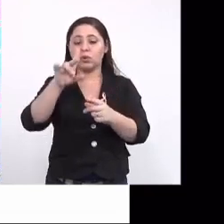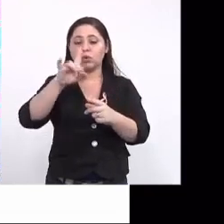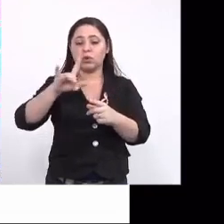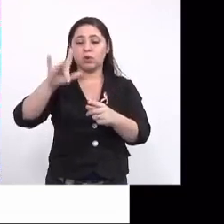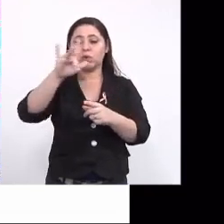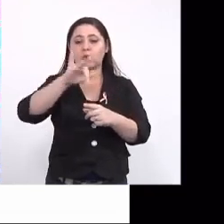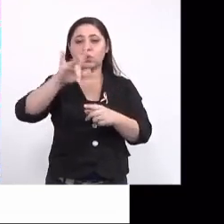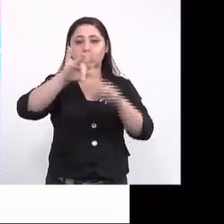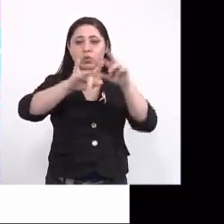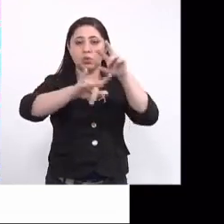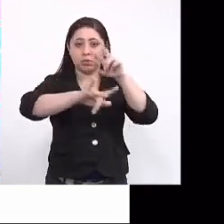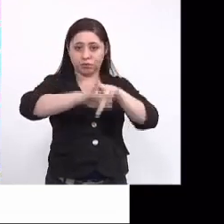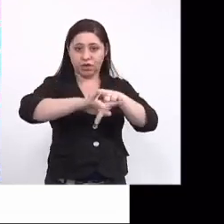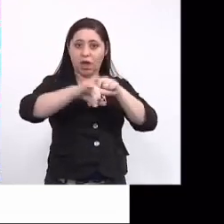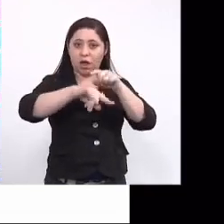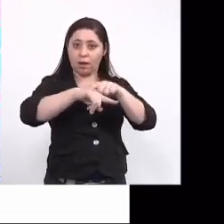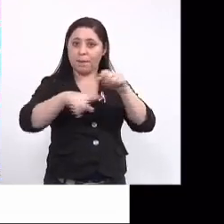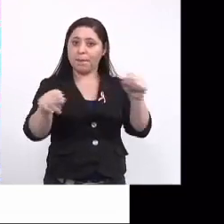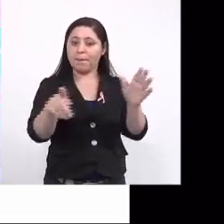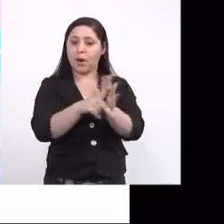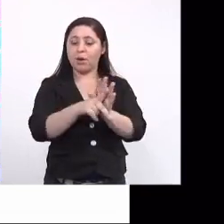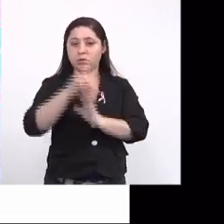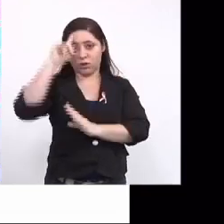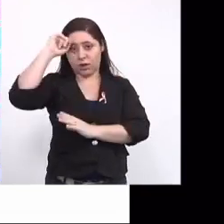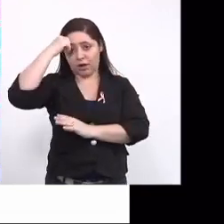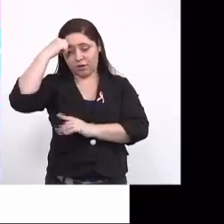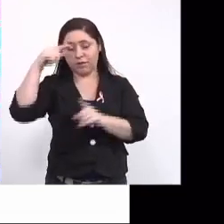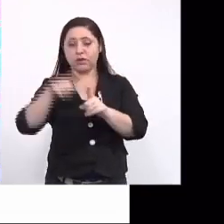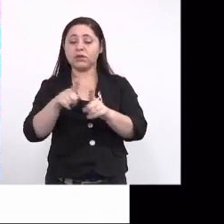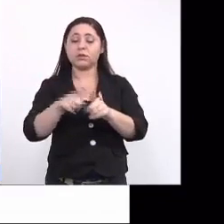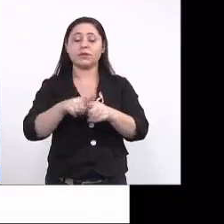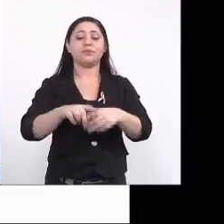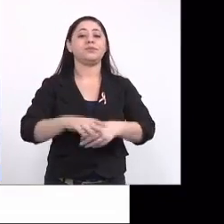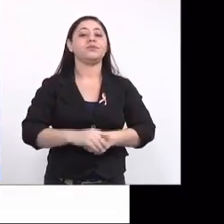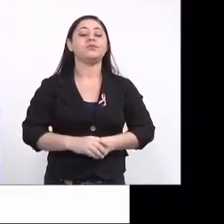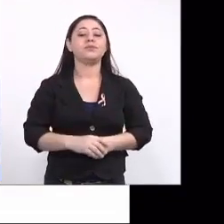Aedes, o nosso conhecido, é o Aedes aegypti, e lá na África, o Aedes africanos.